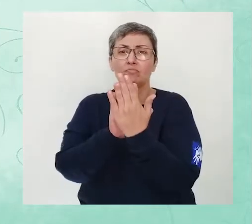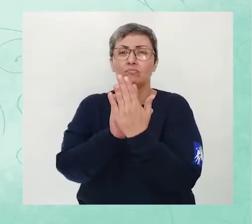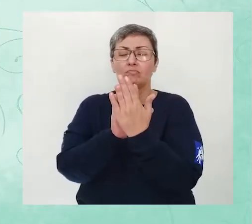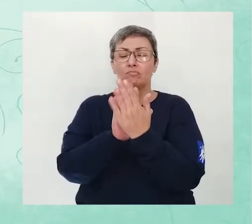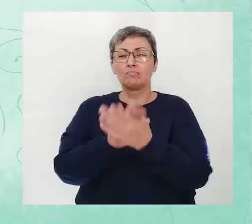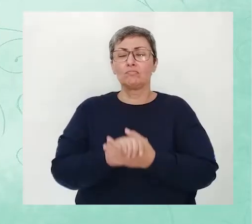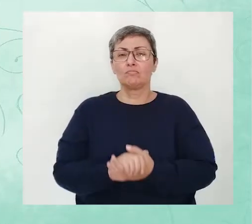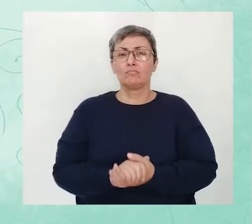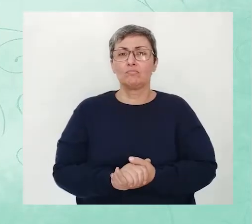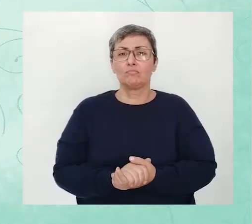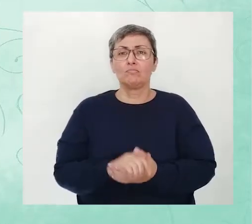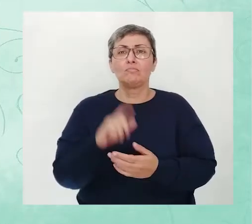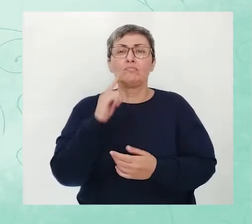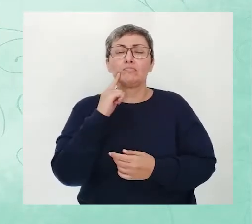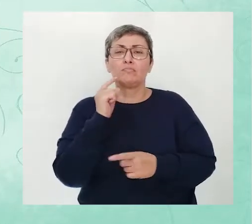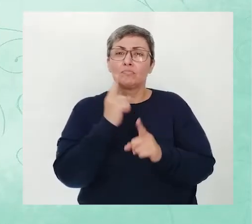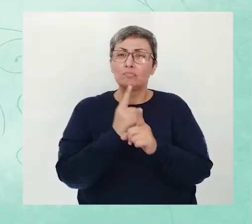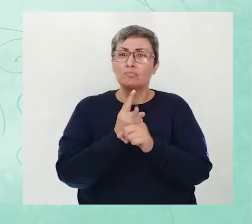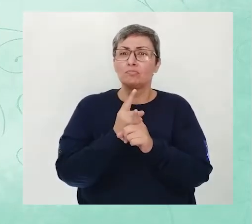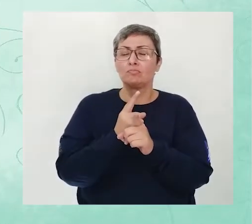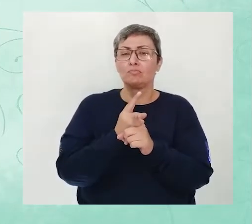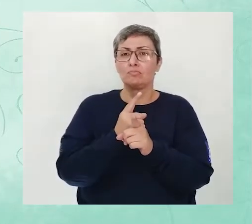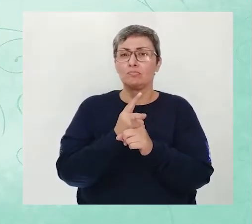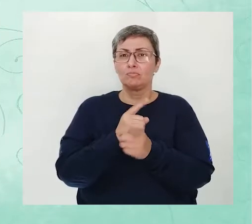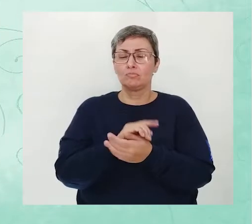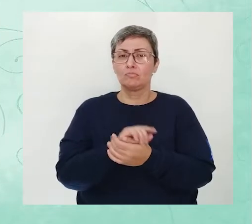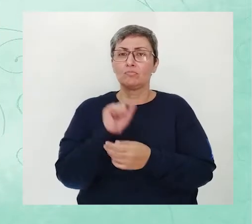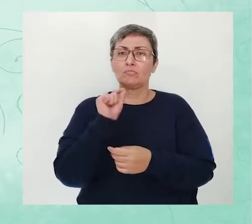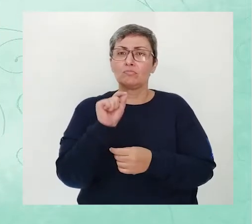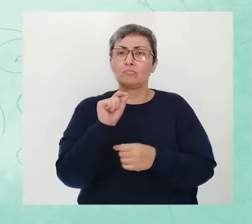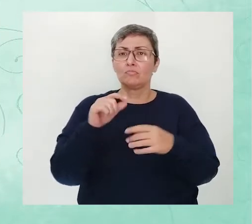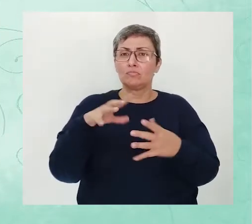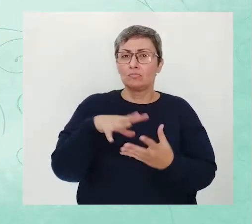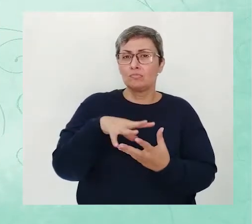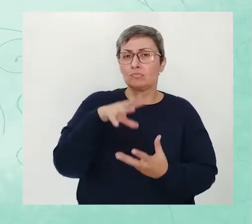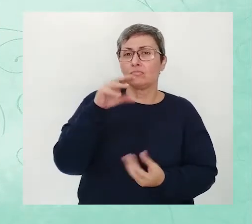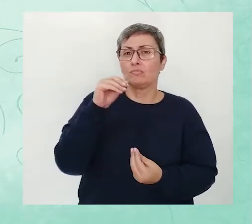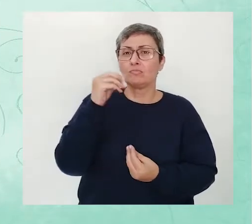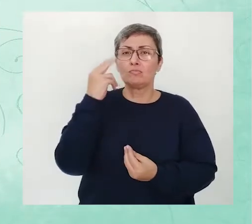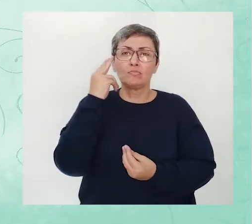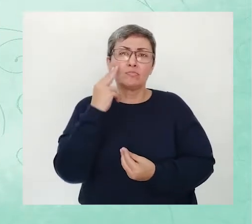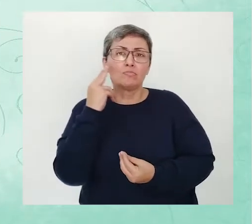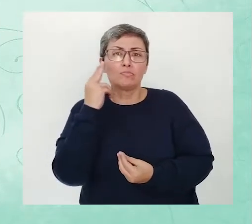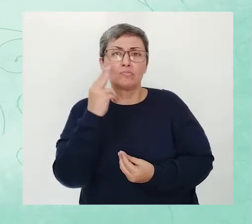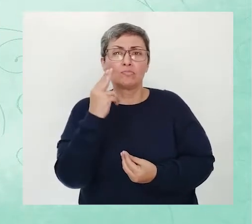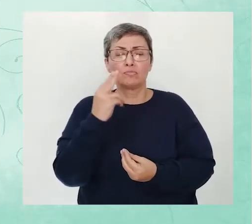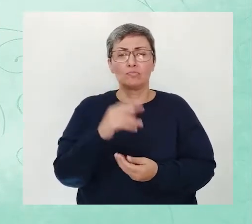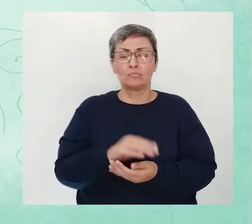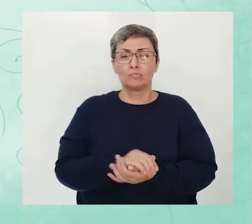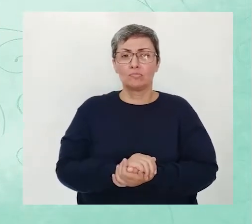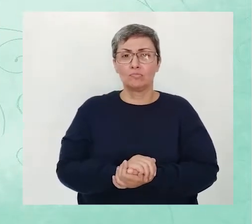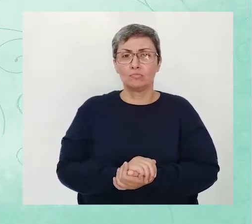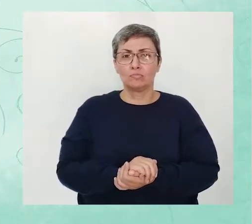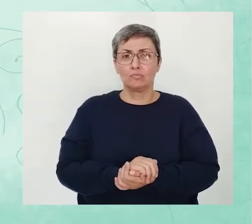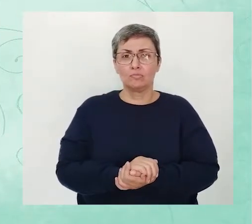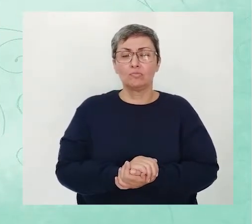Um encontro, o fantasma do meu sonho E